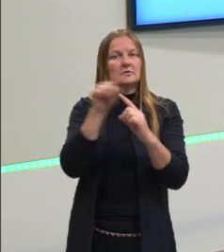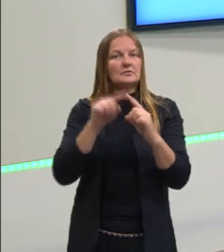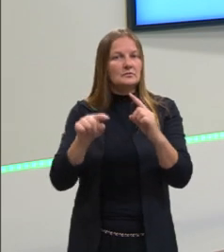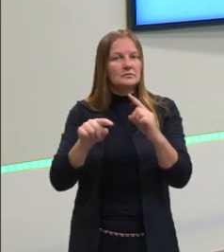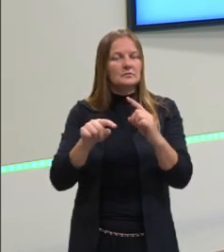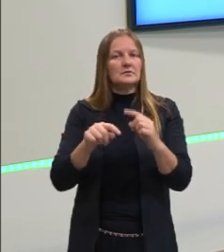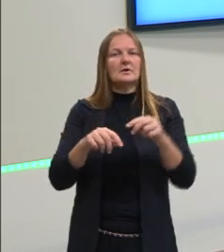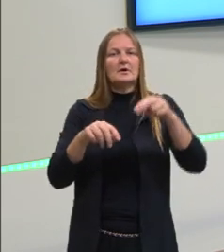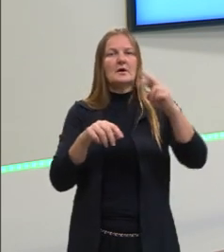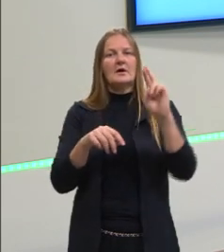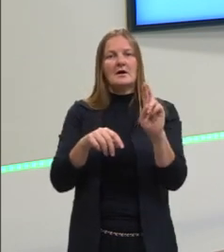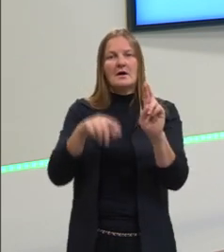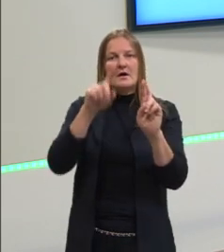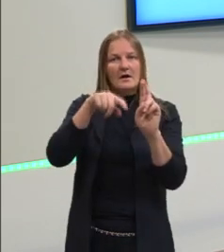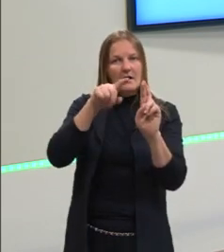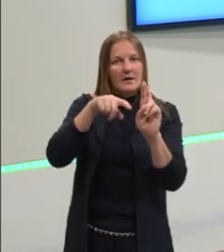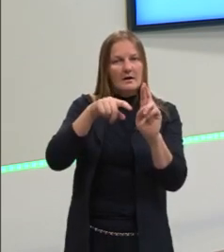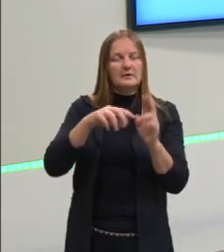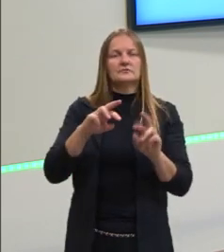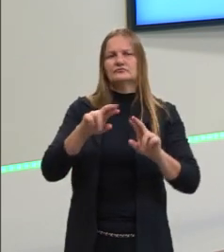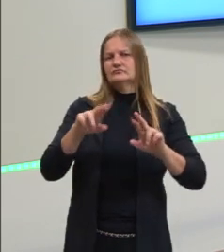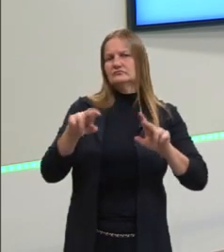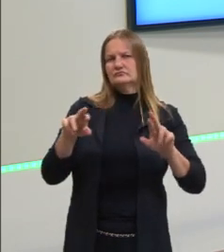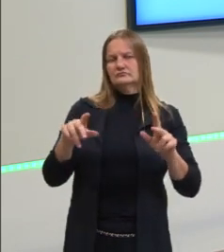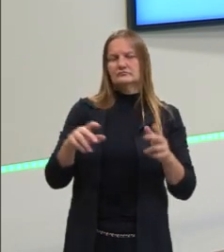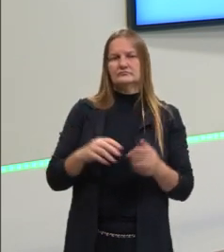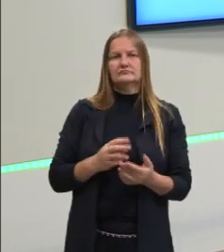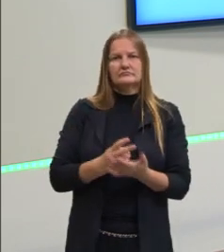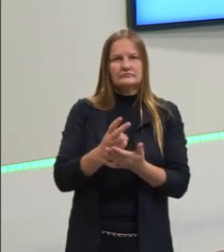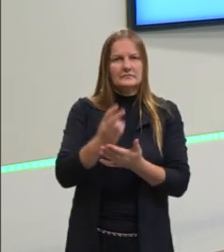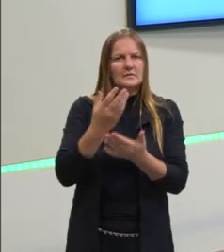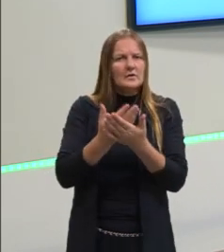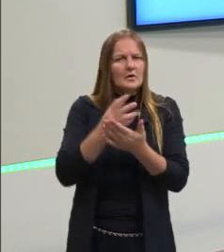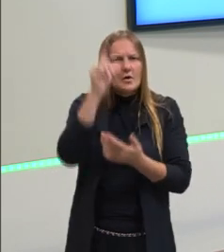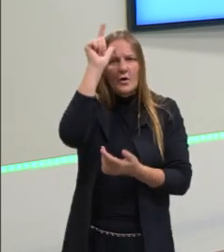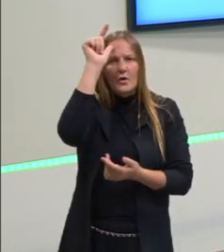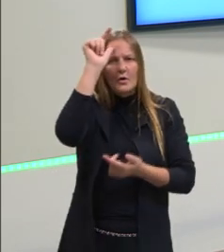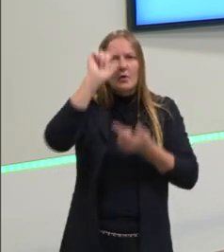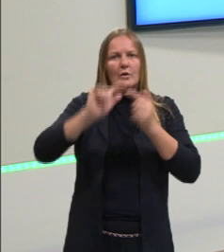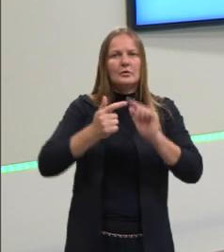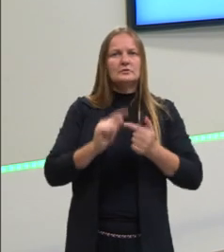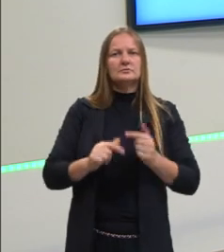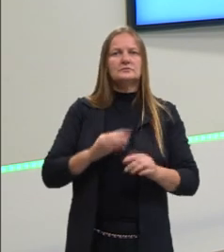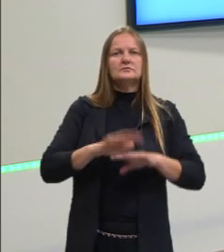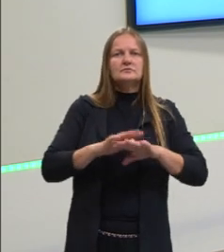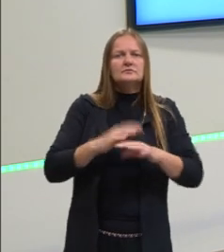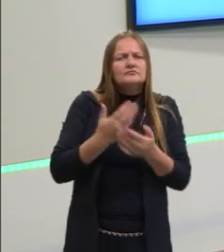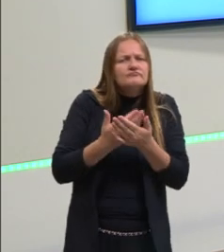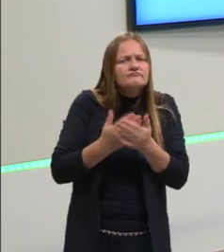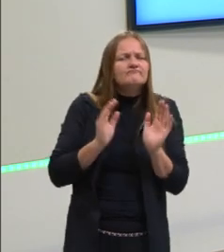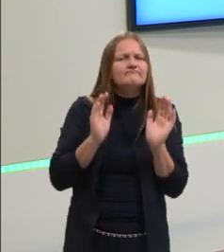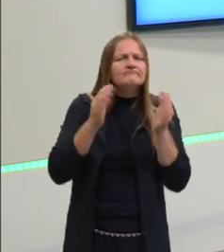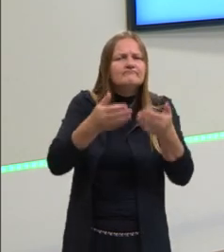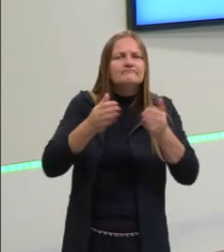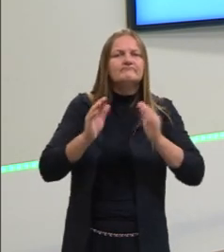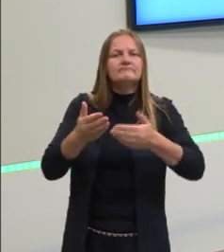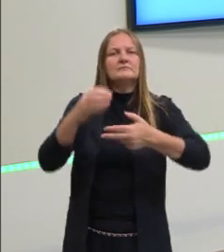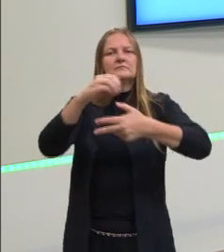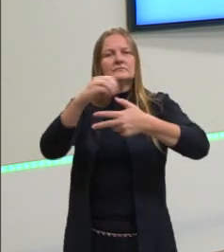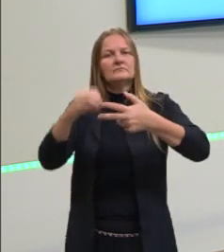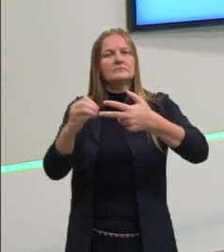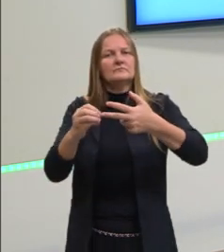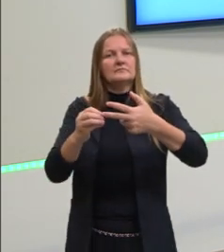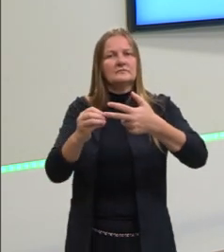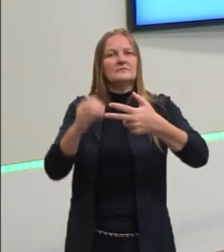reais, e assim, sucessivamente, seguindo a nossa sequência lógica-matemática de estudos direcionados para o pré-Enem, então,